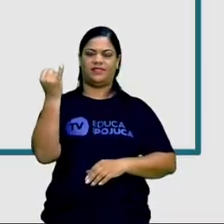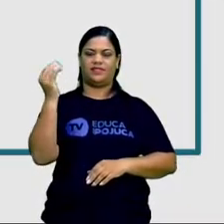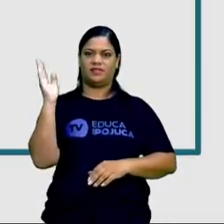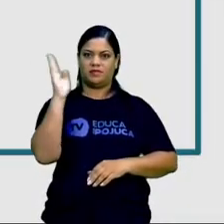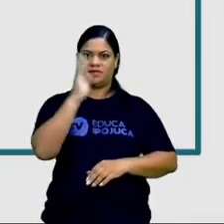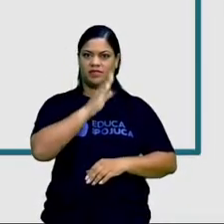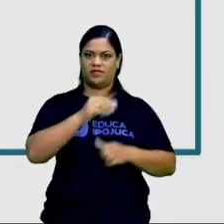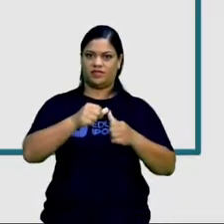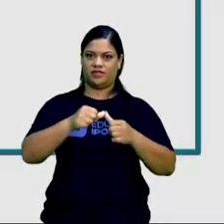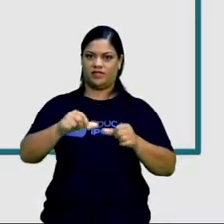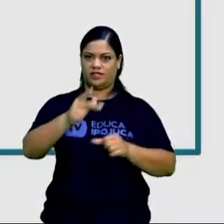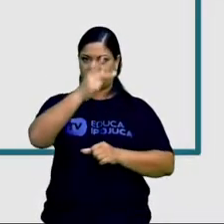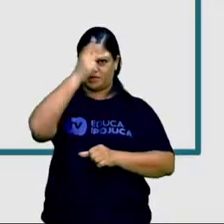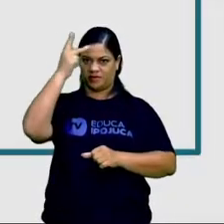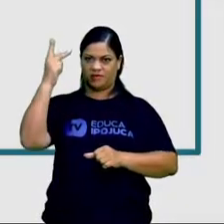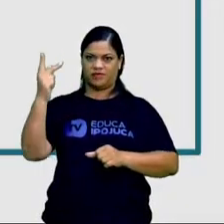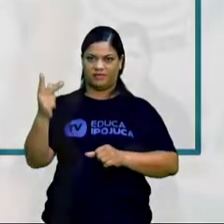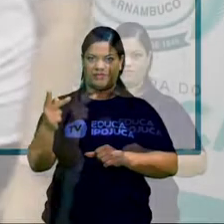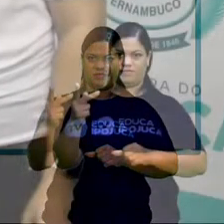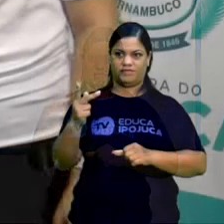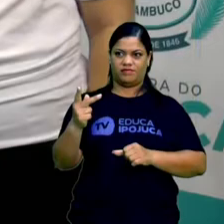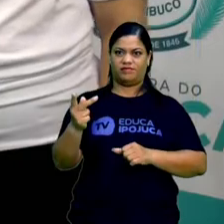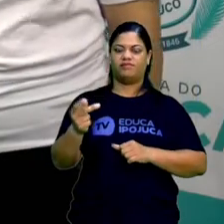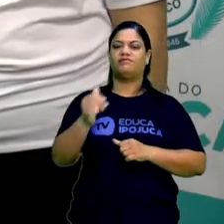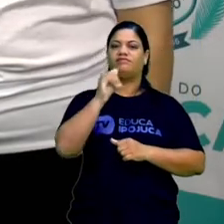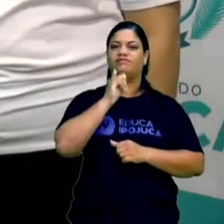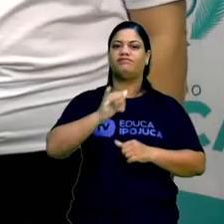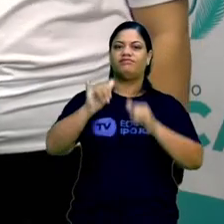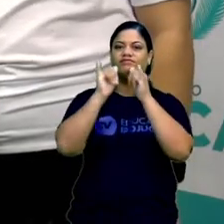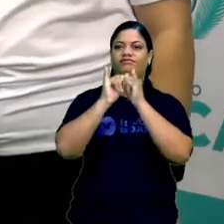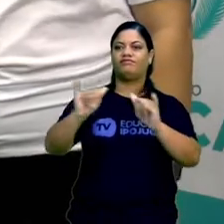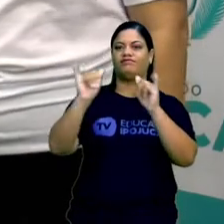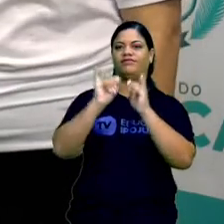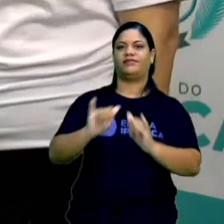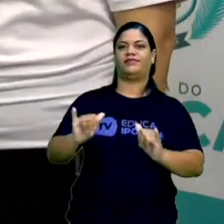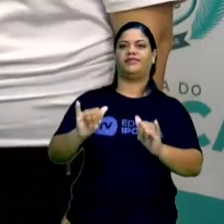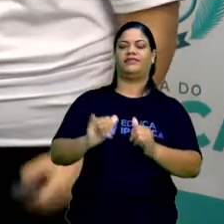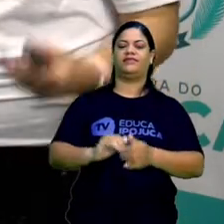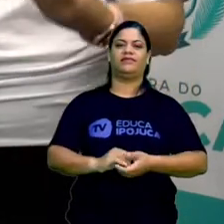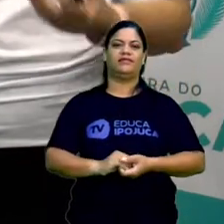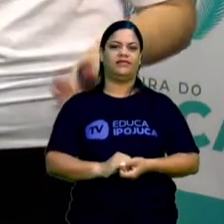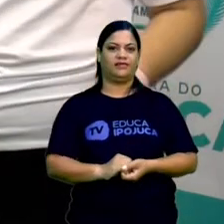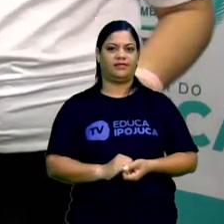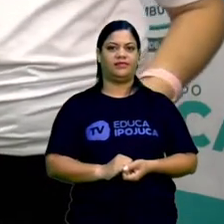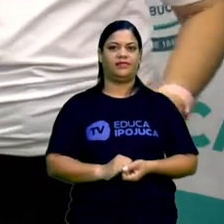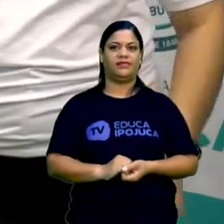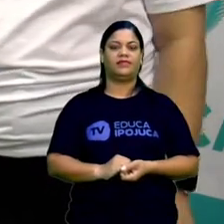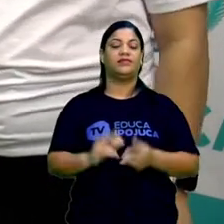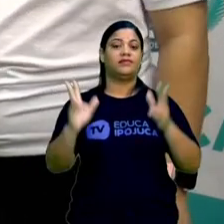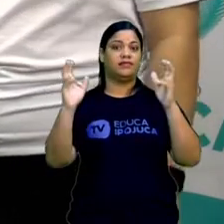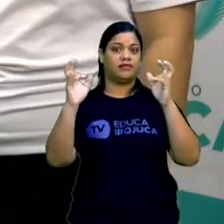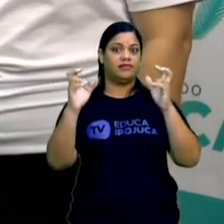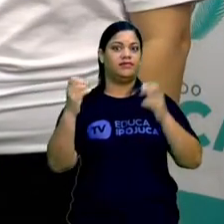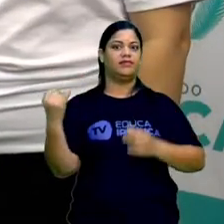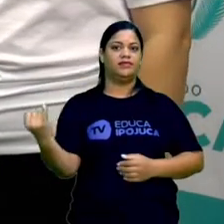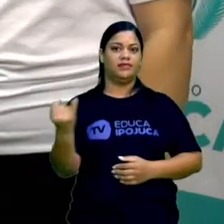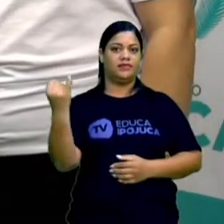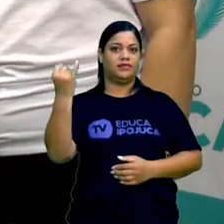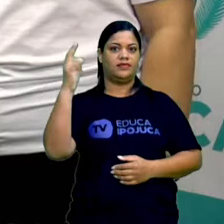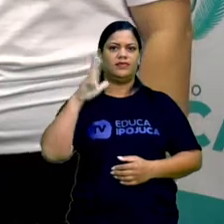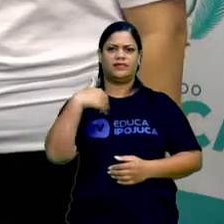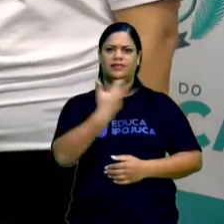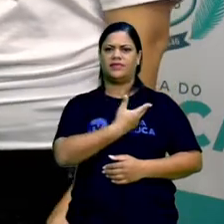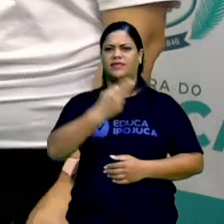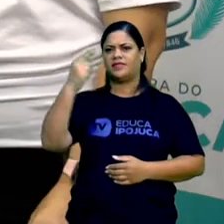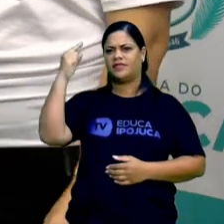mal está em quem o propaga. Pois é, muito importante, é uma temática muito atual e a gente